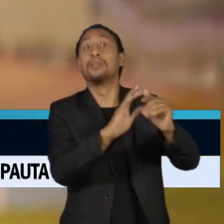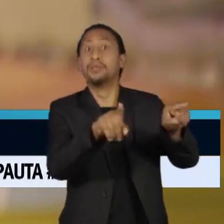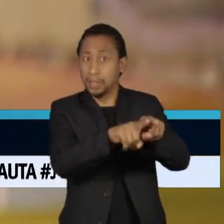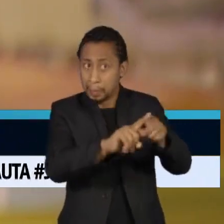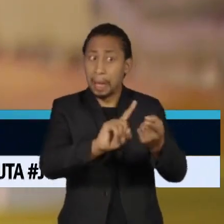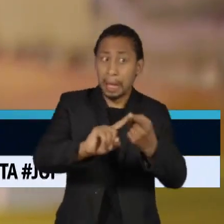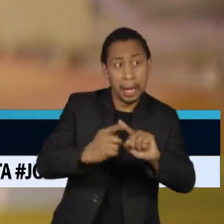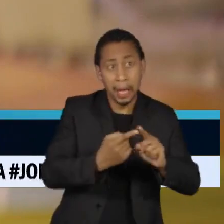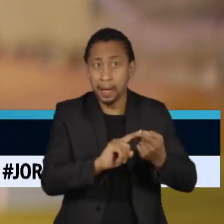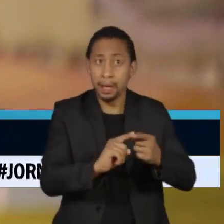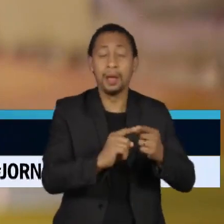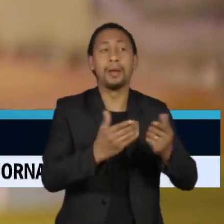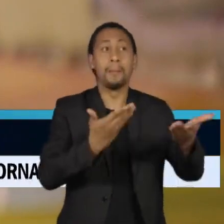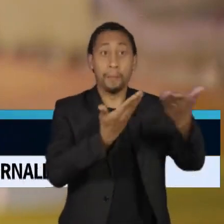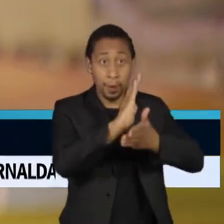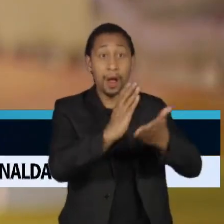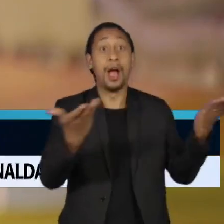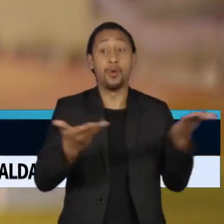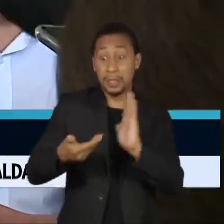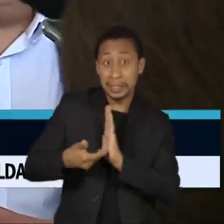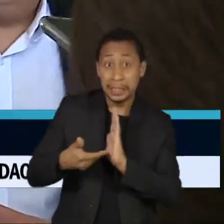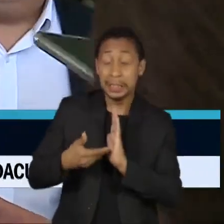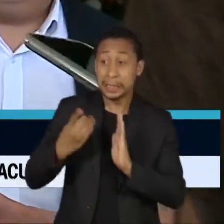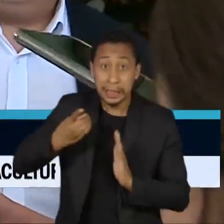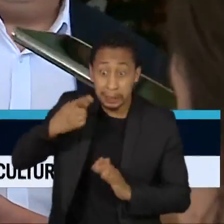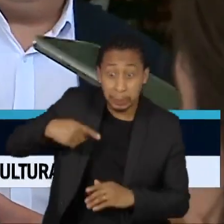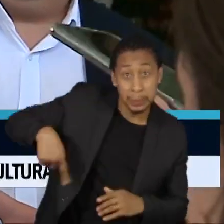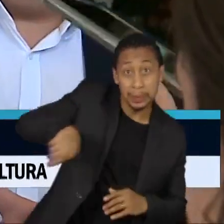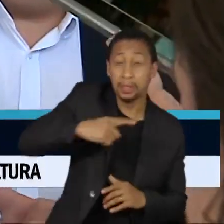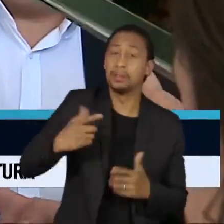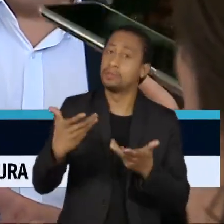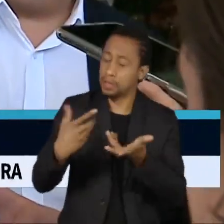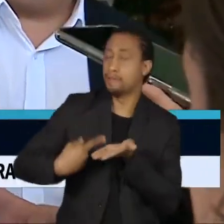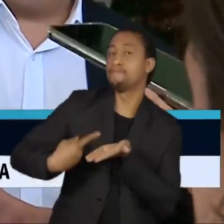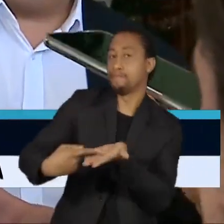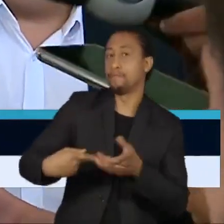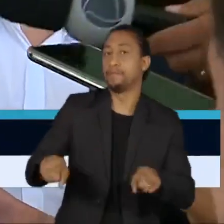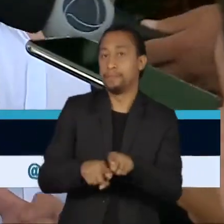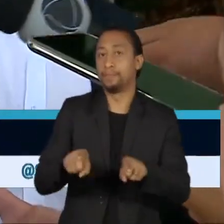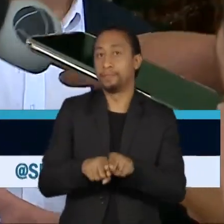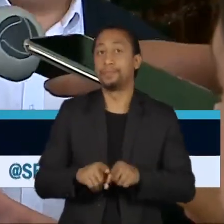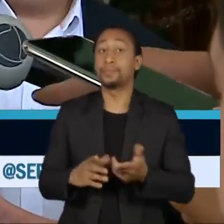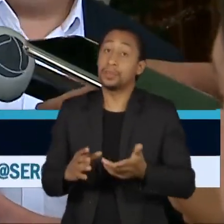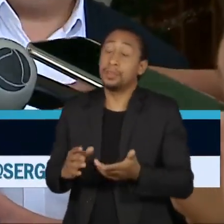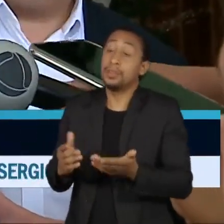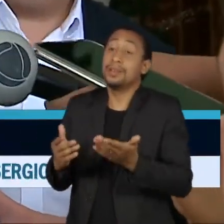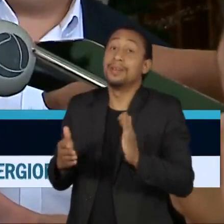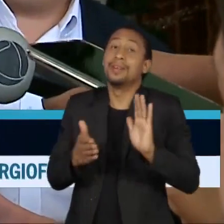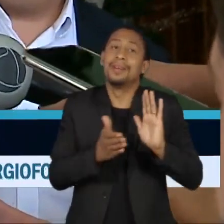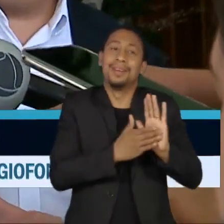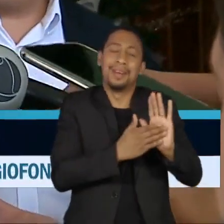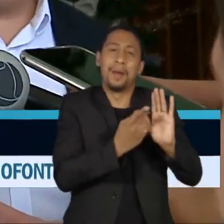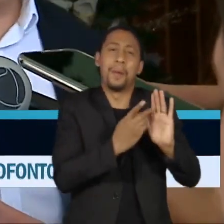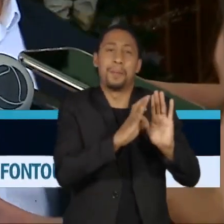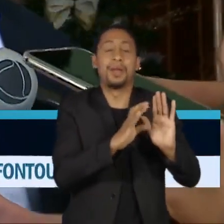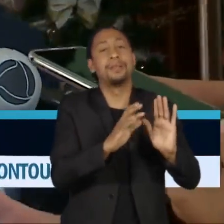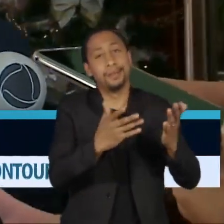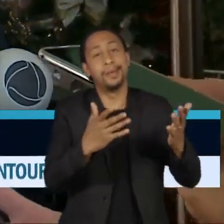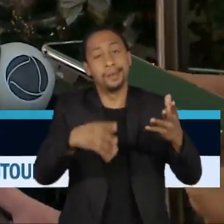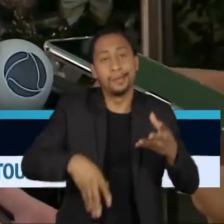força total na Câmara dos Deputados. O maior mérito dessa PEC é que a solução está sendo política.